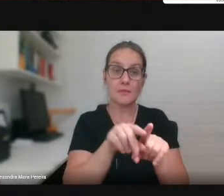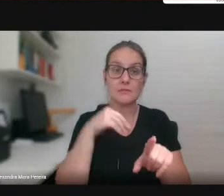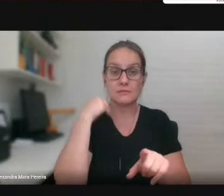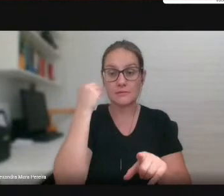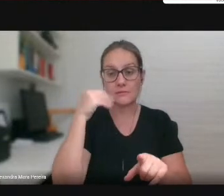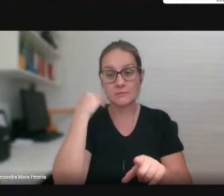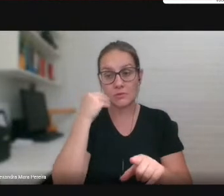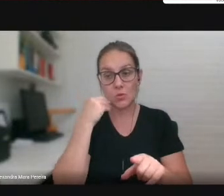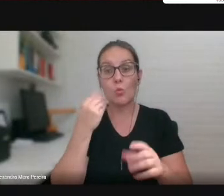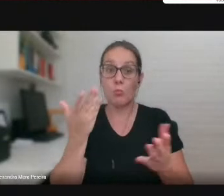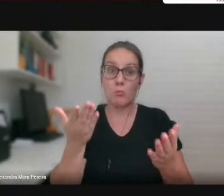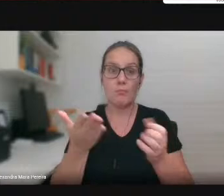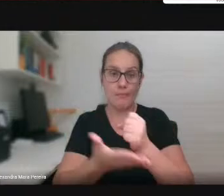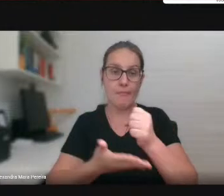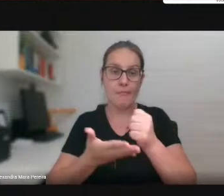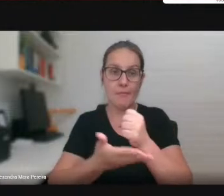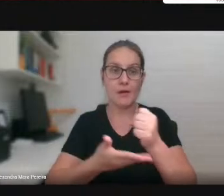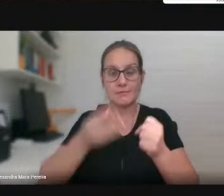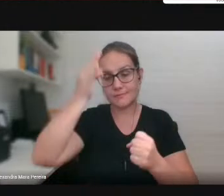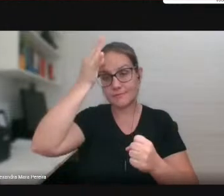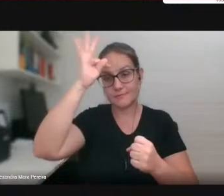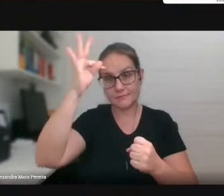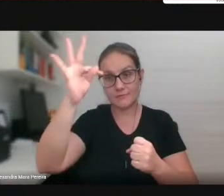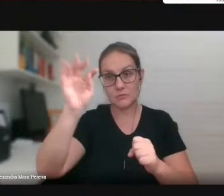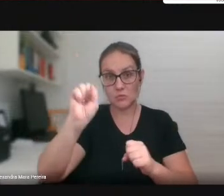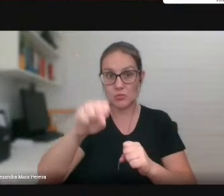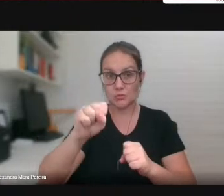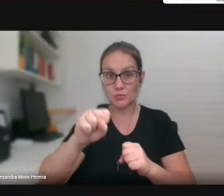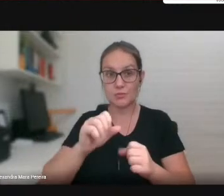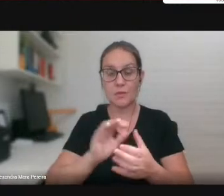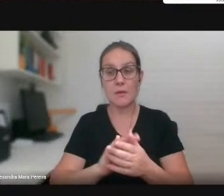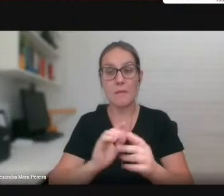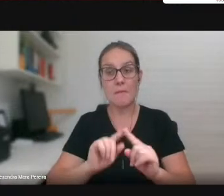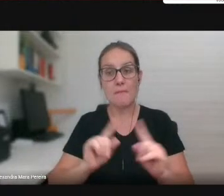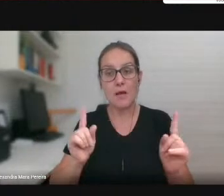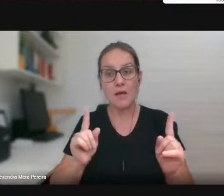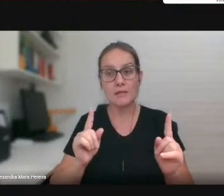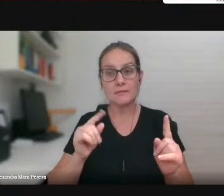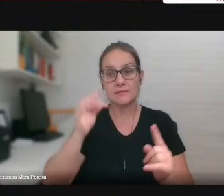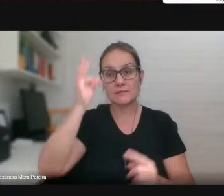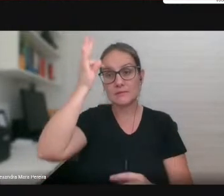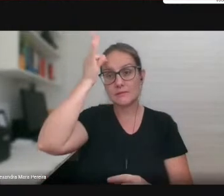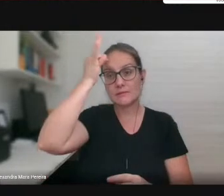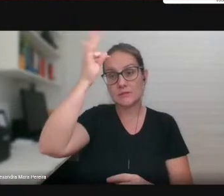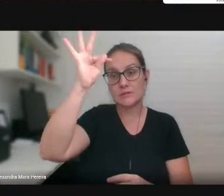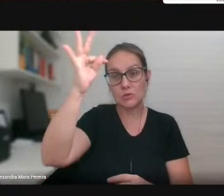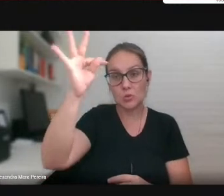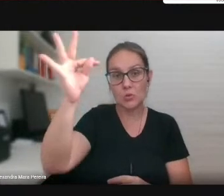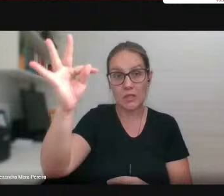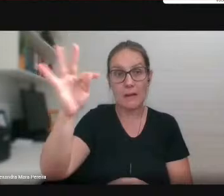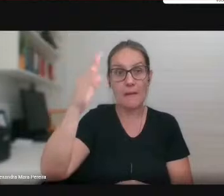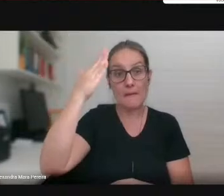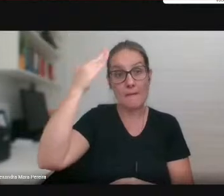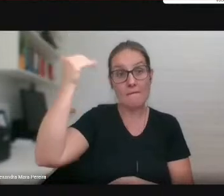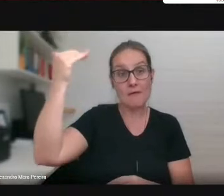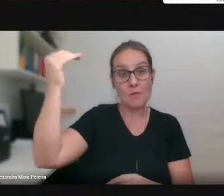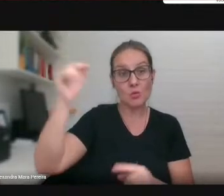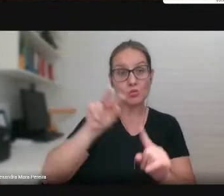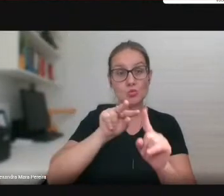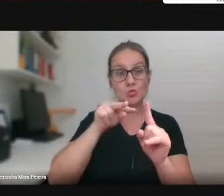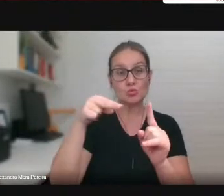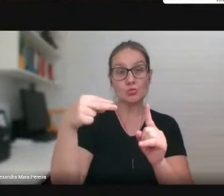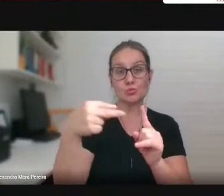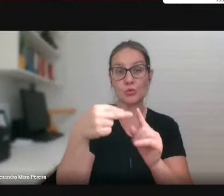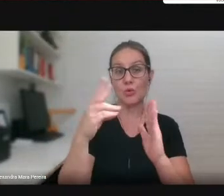embasada nos pensamentos mais correntes, nessa visão do povo